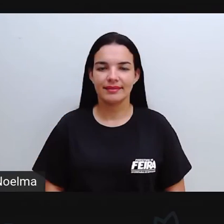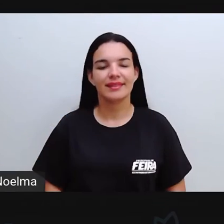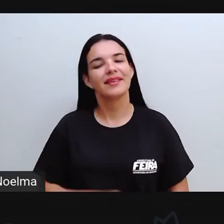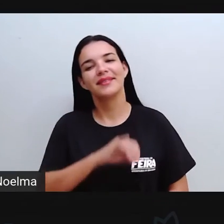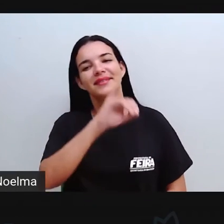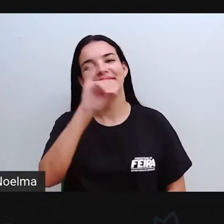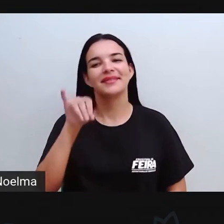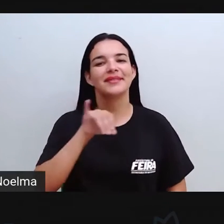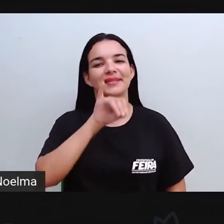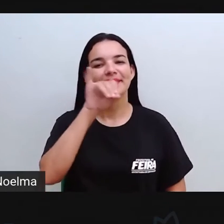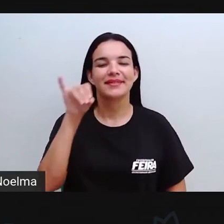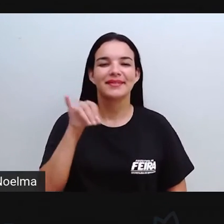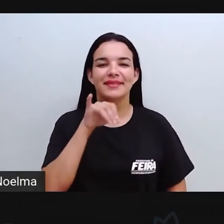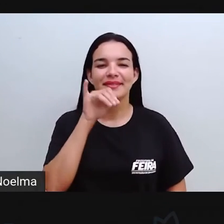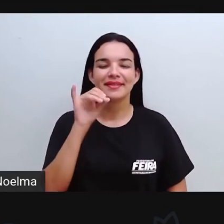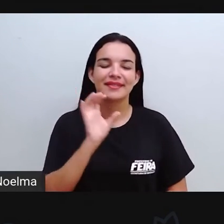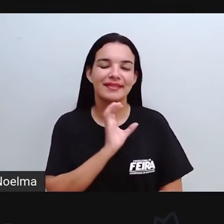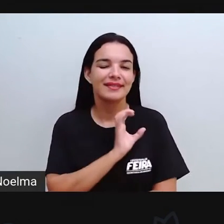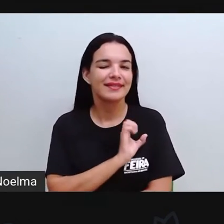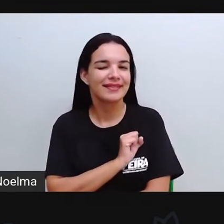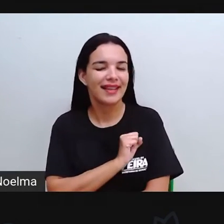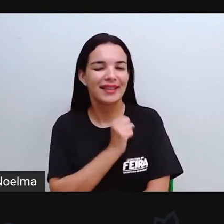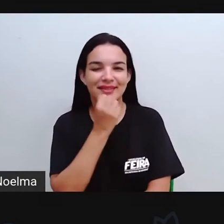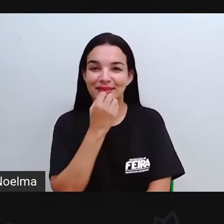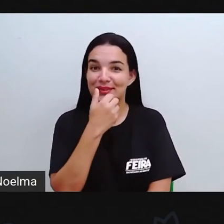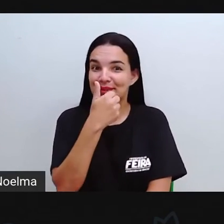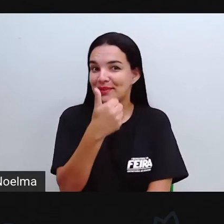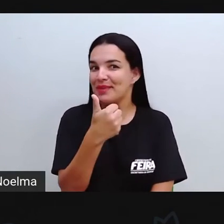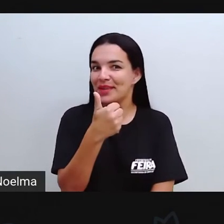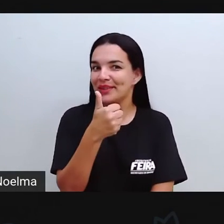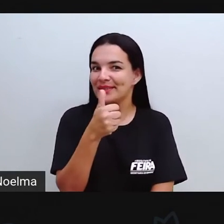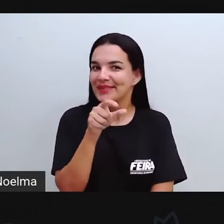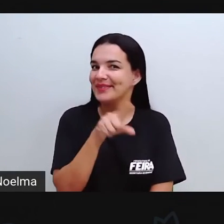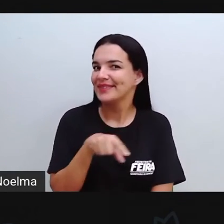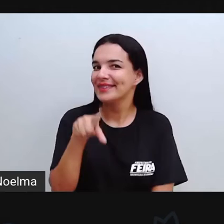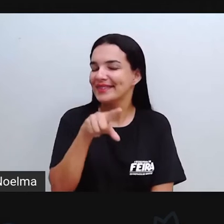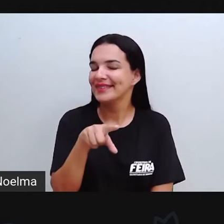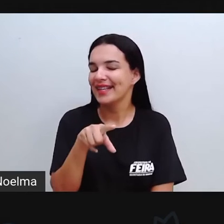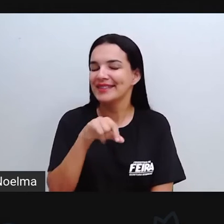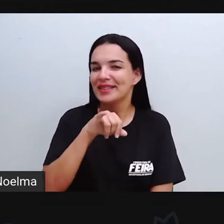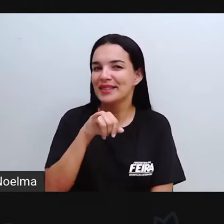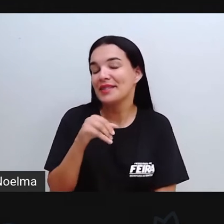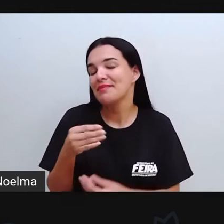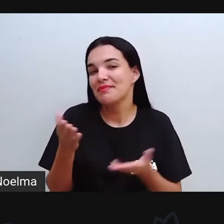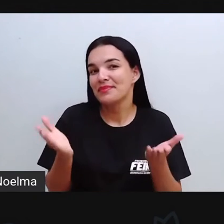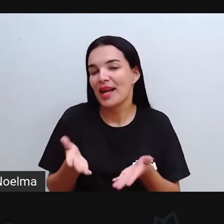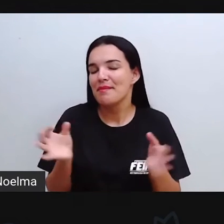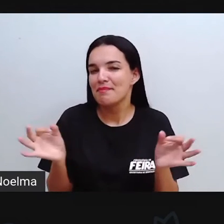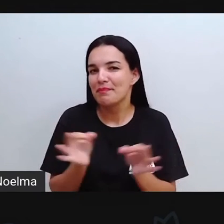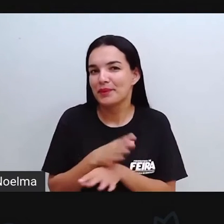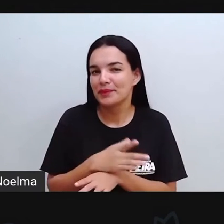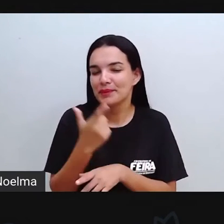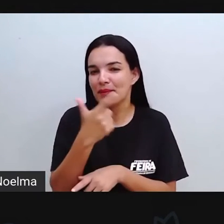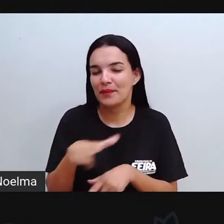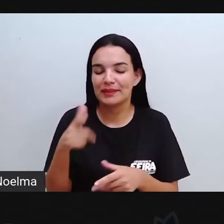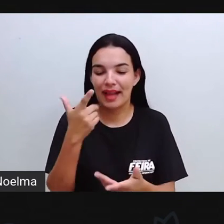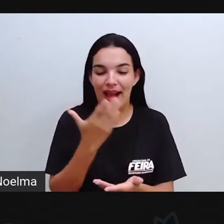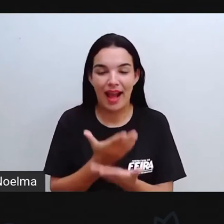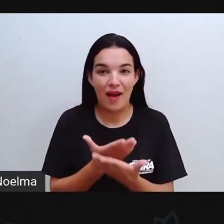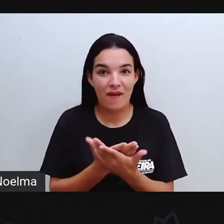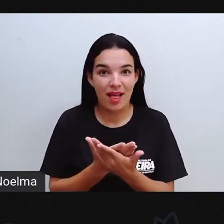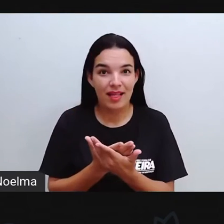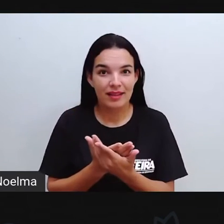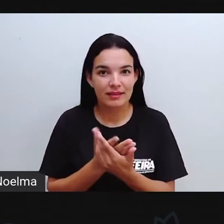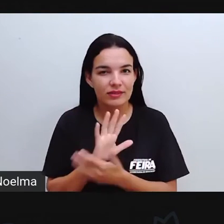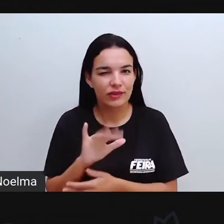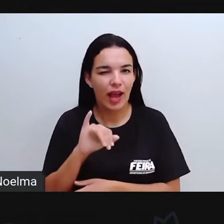Olá, amores! E aí, tudo bem com vocês? Preparados para mais uma aula? Aproveitaram já o